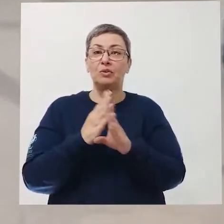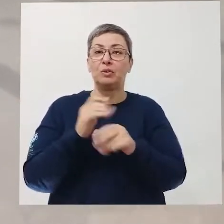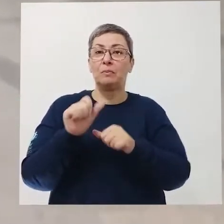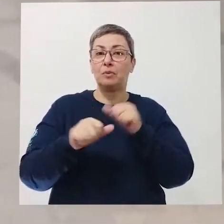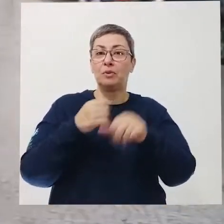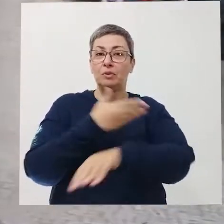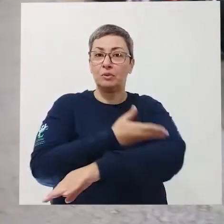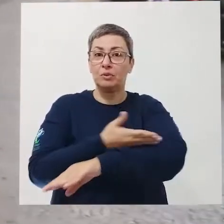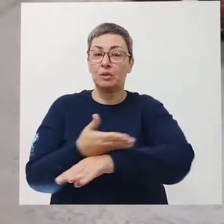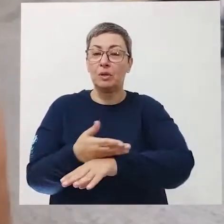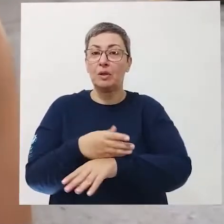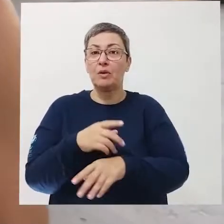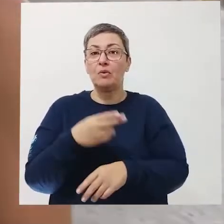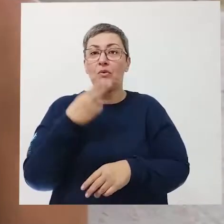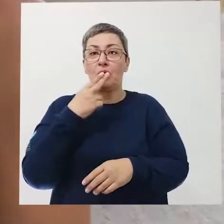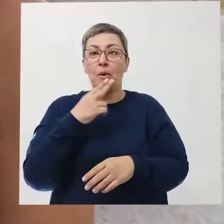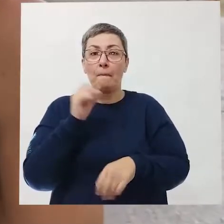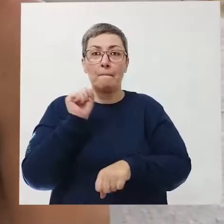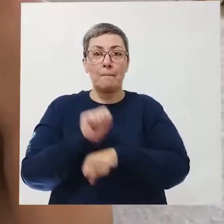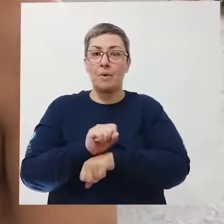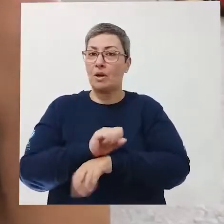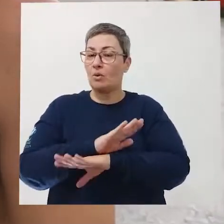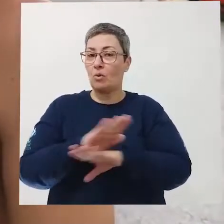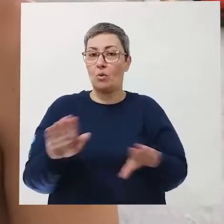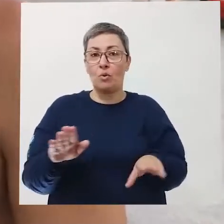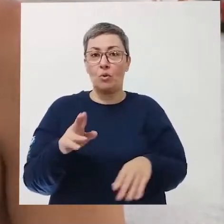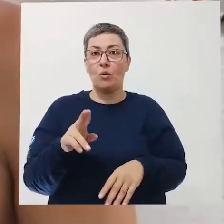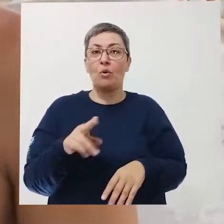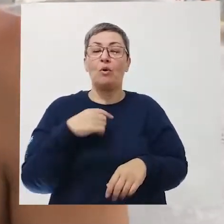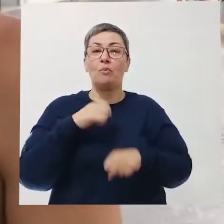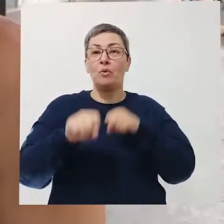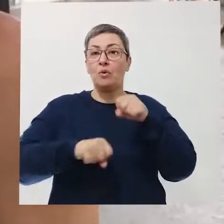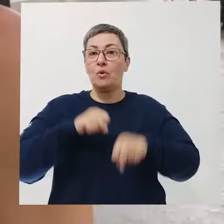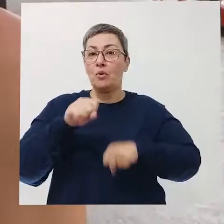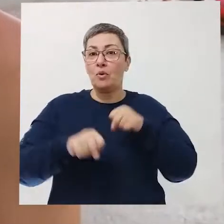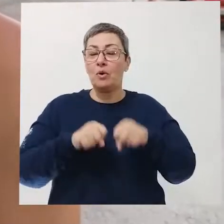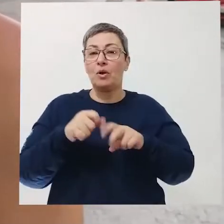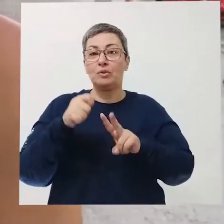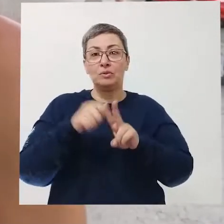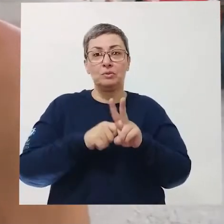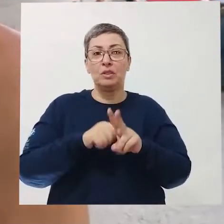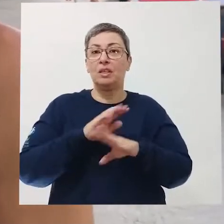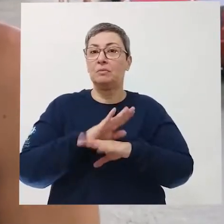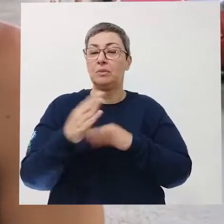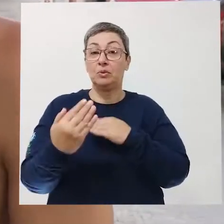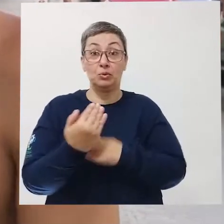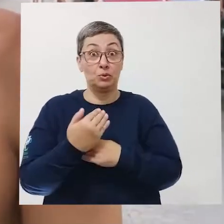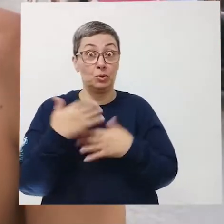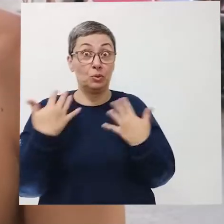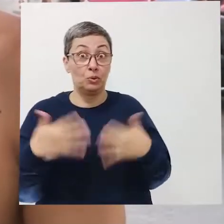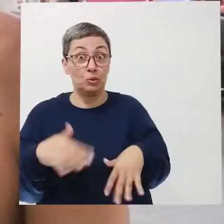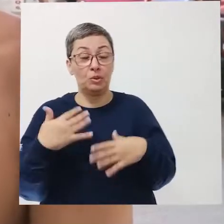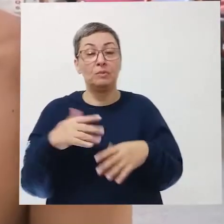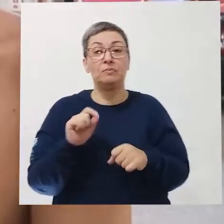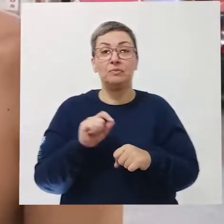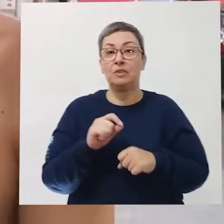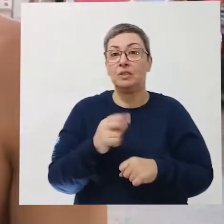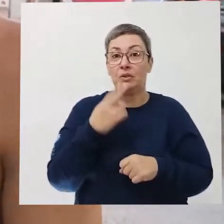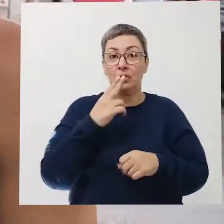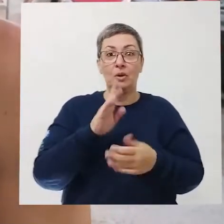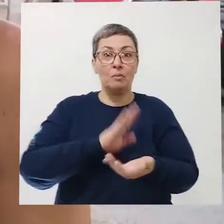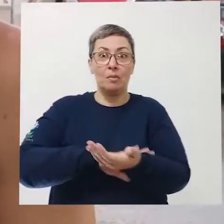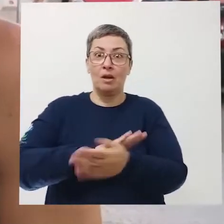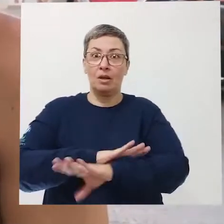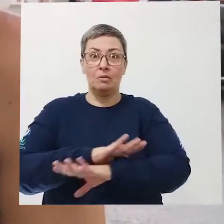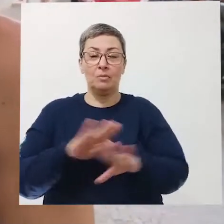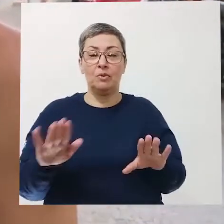de hábitos. Parei de fumar já tem uns dois meses por causa da bike. Aí me ajudou bastante a parar desse vício e hoje